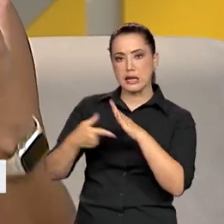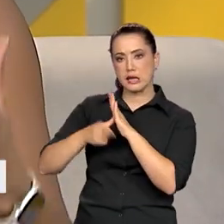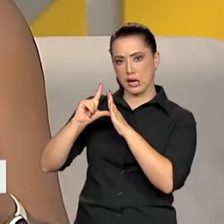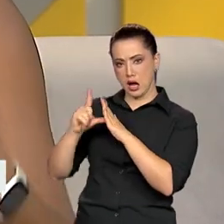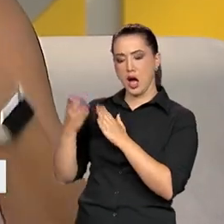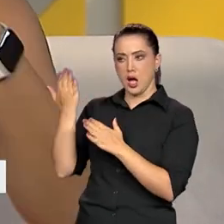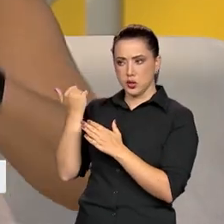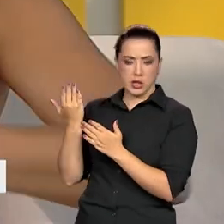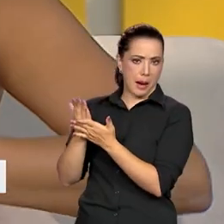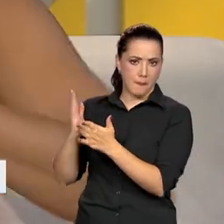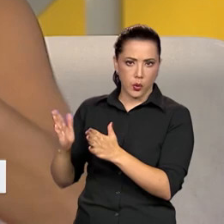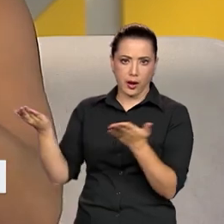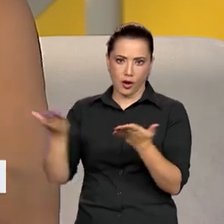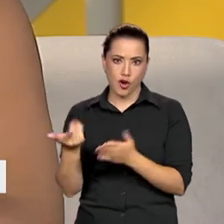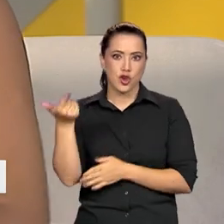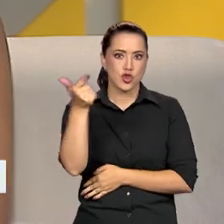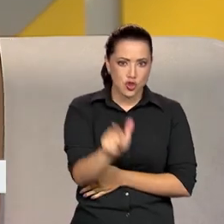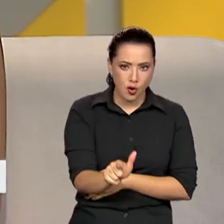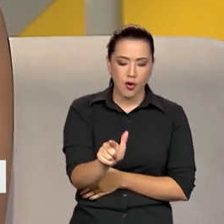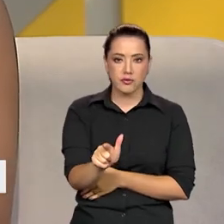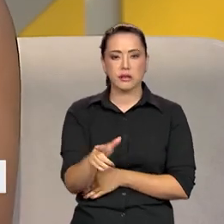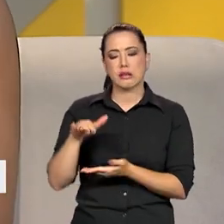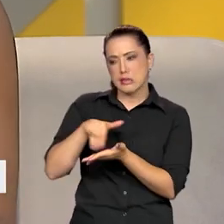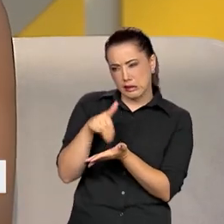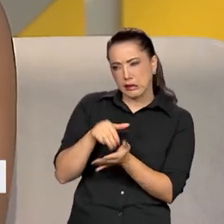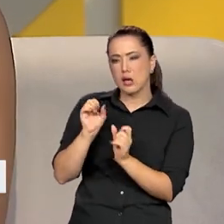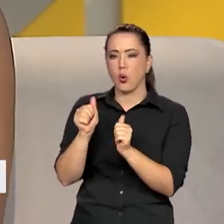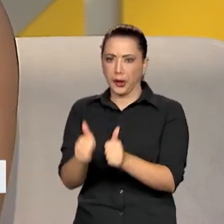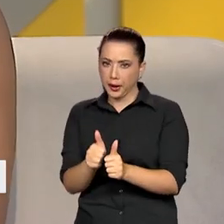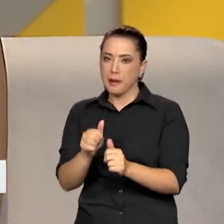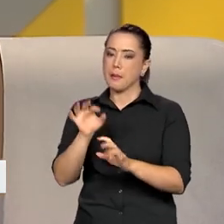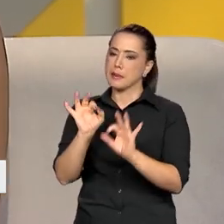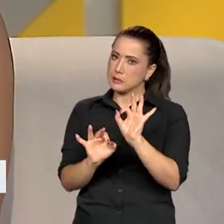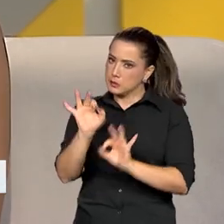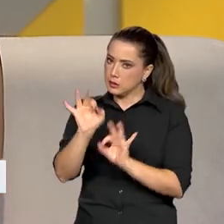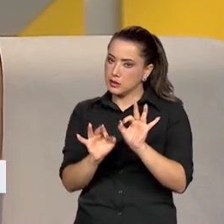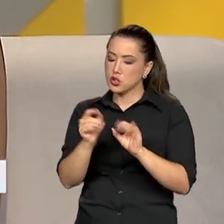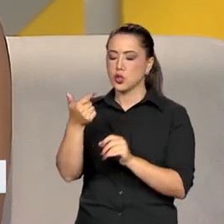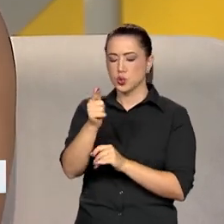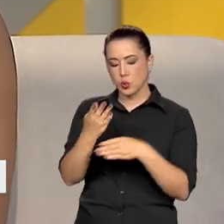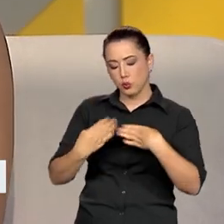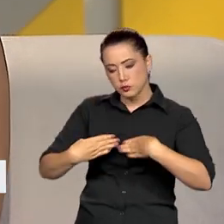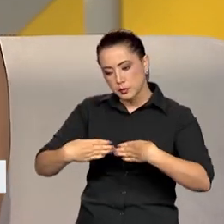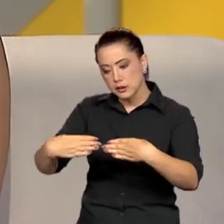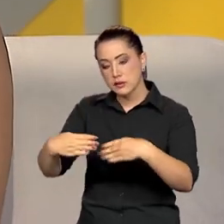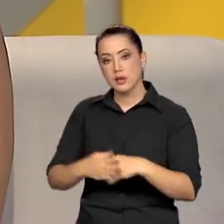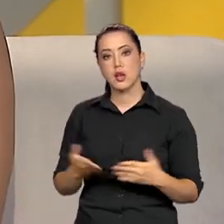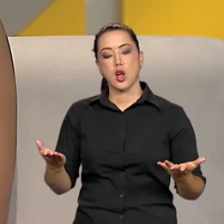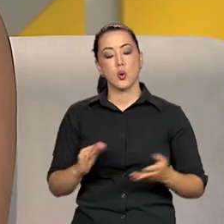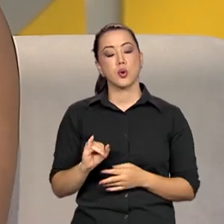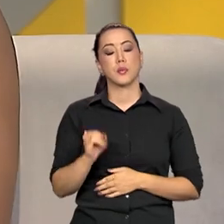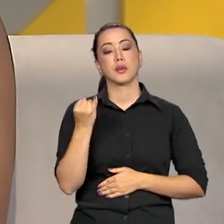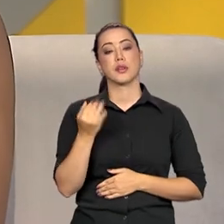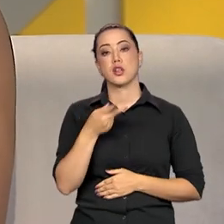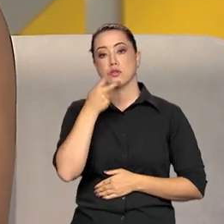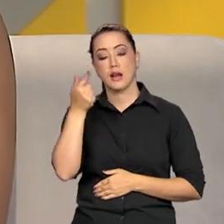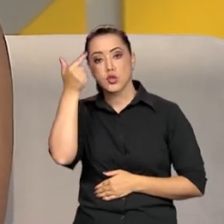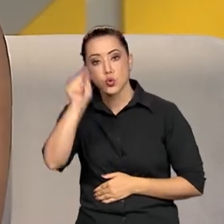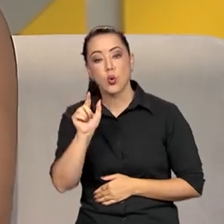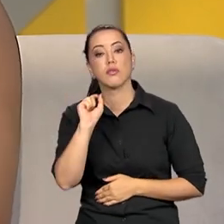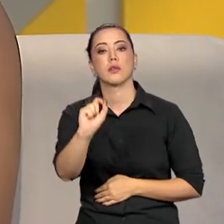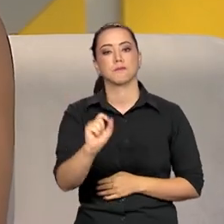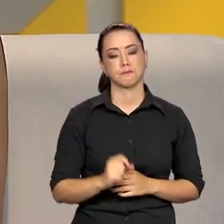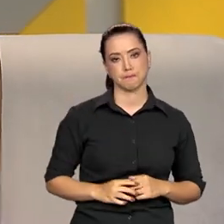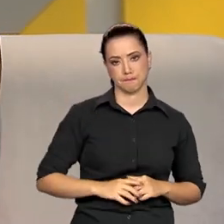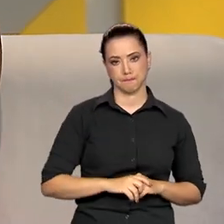secretaria, obviamente, mas a gente tem que estruturar o ministério. E aí, eu sempre tenho falado, tenho repetido, acho que aqui é uma ótima oportunidade para isso, que é, a